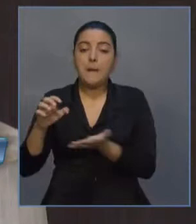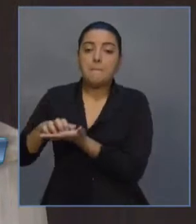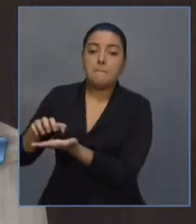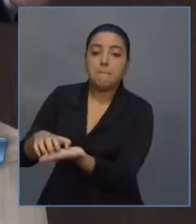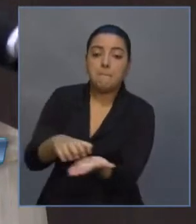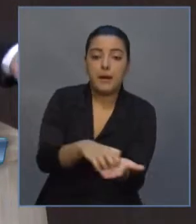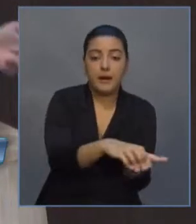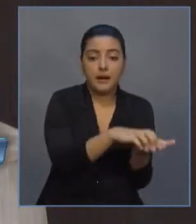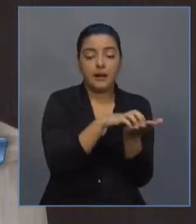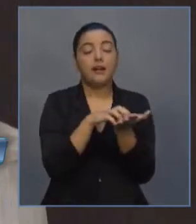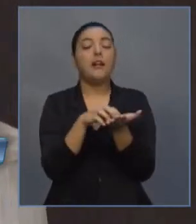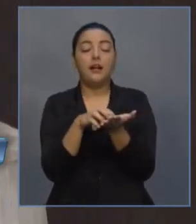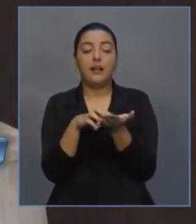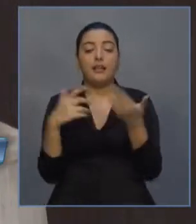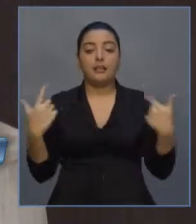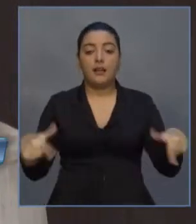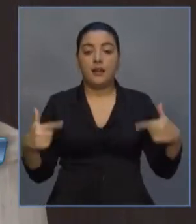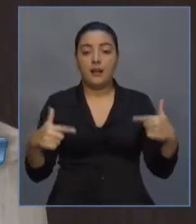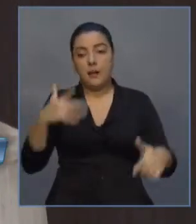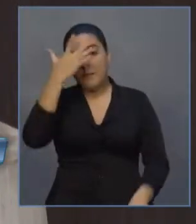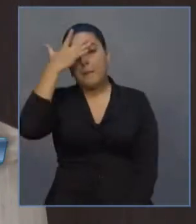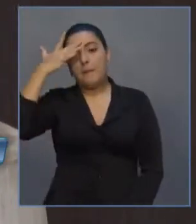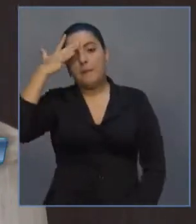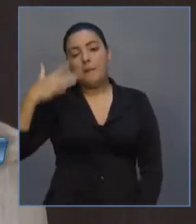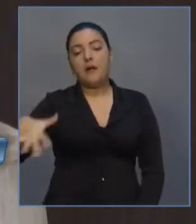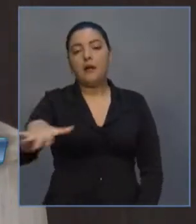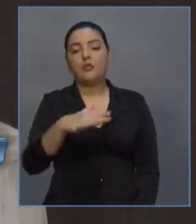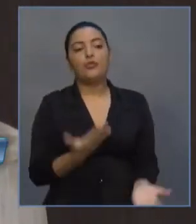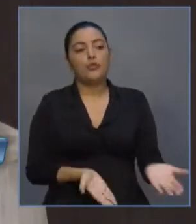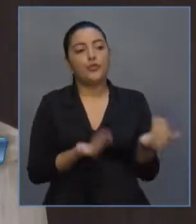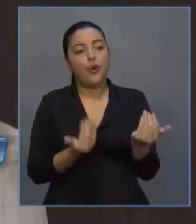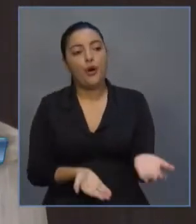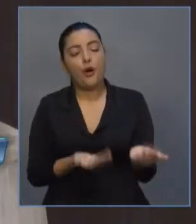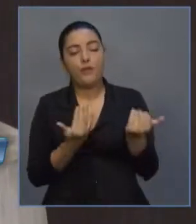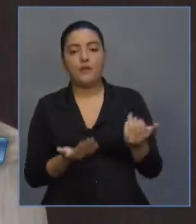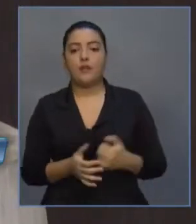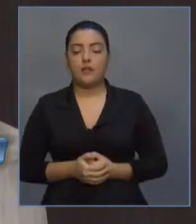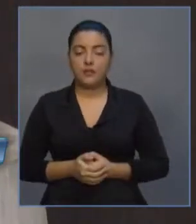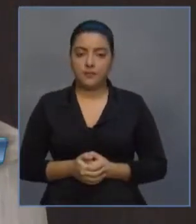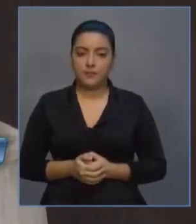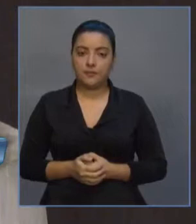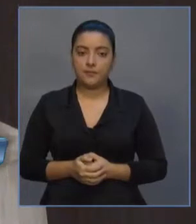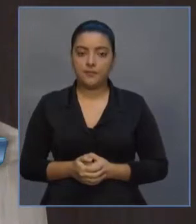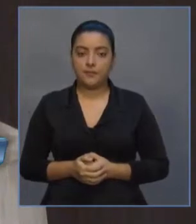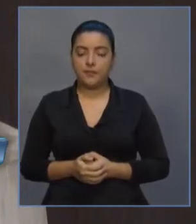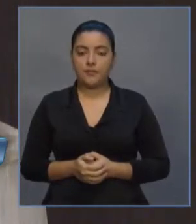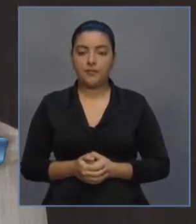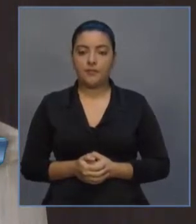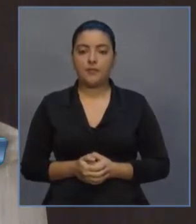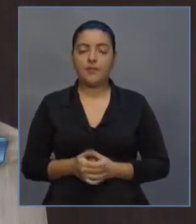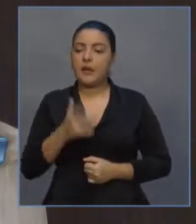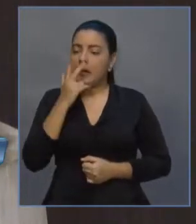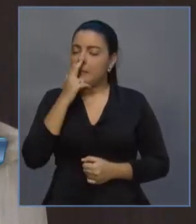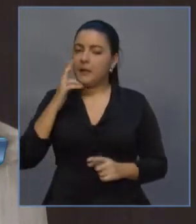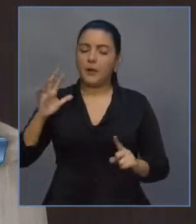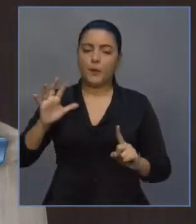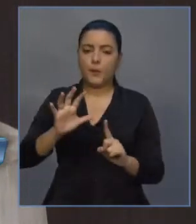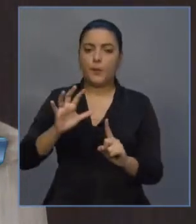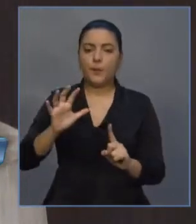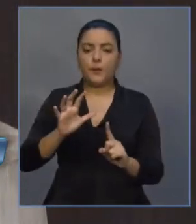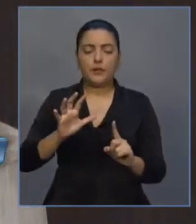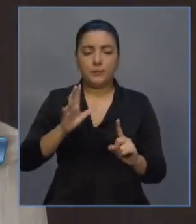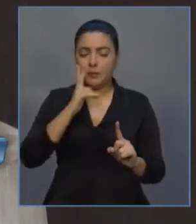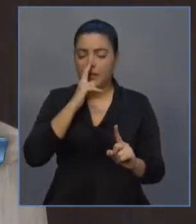diretamente essa grande população de jovens e não induzir a concentração de